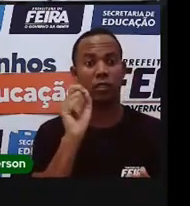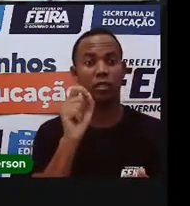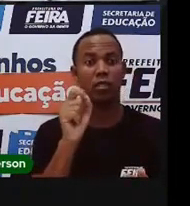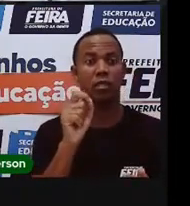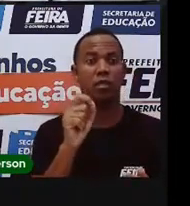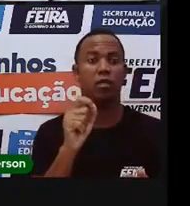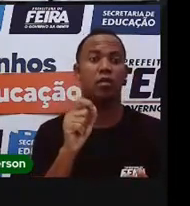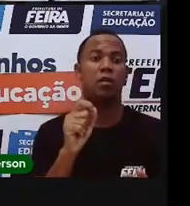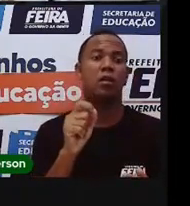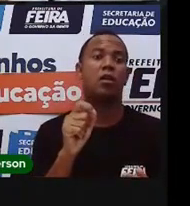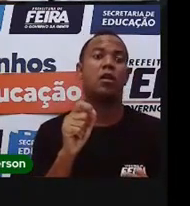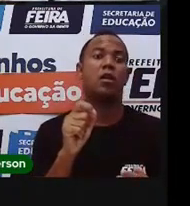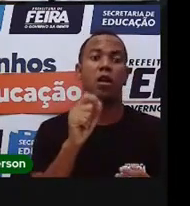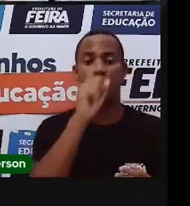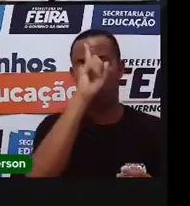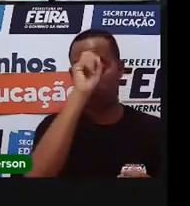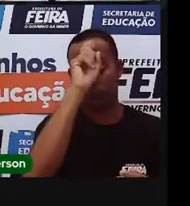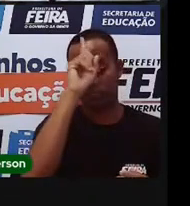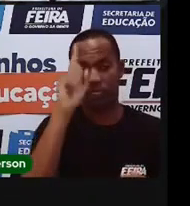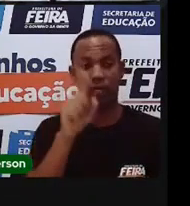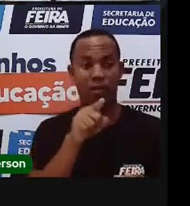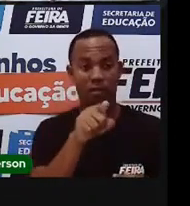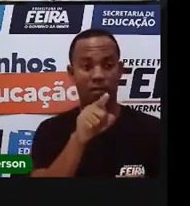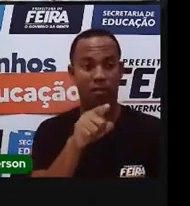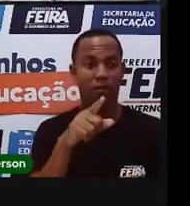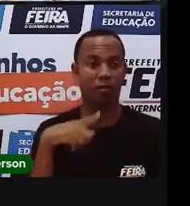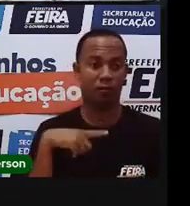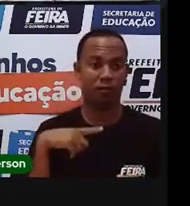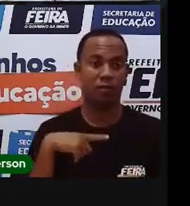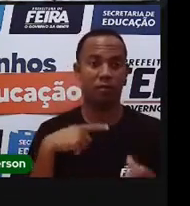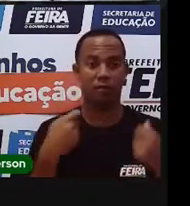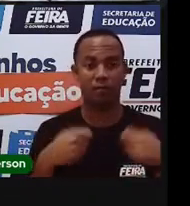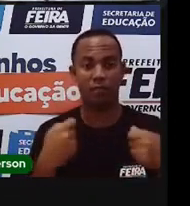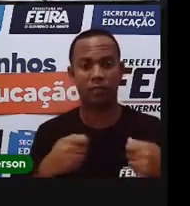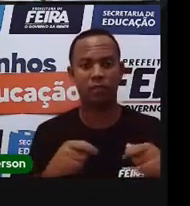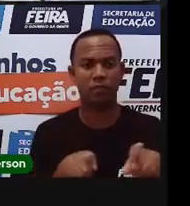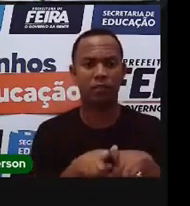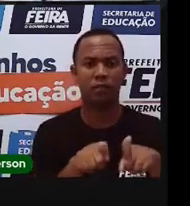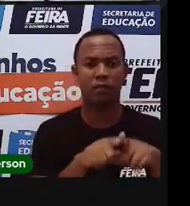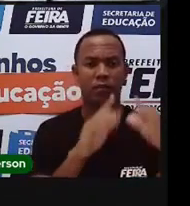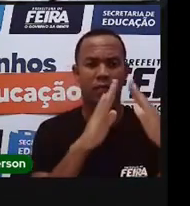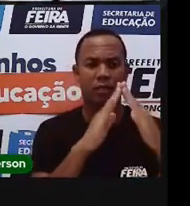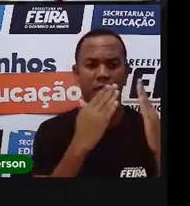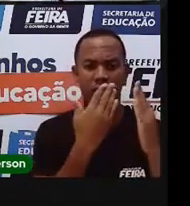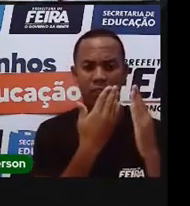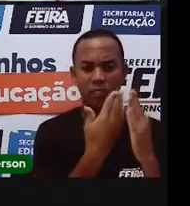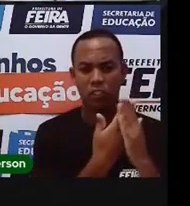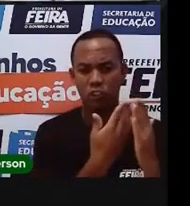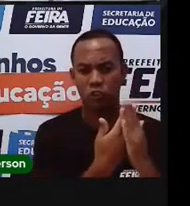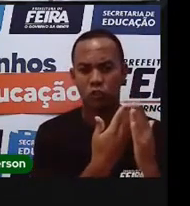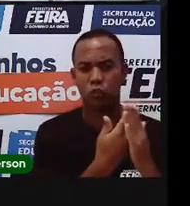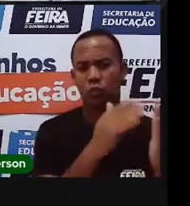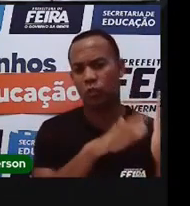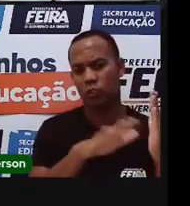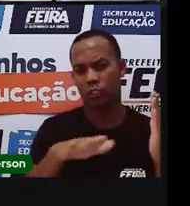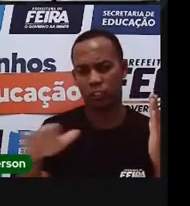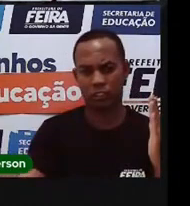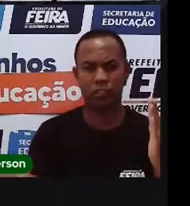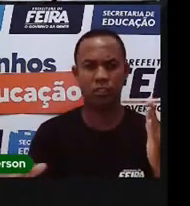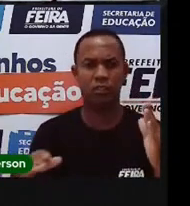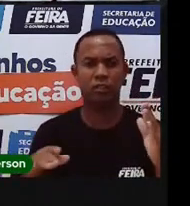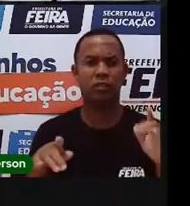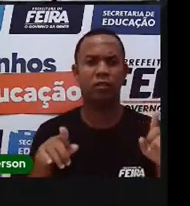e hospitais, eles são serviços públicos. Creches, escolas e bibliotecas públicas.